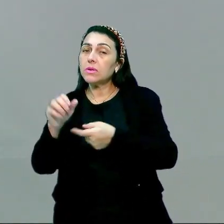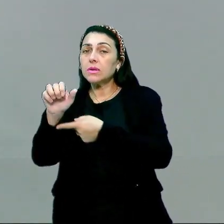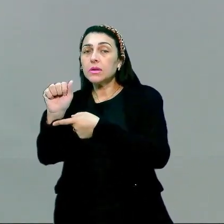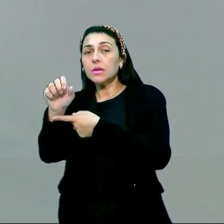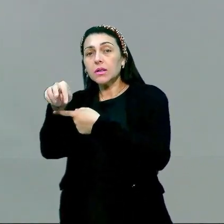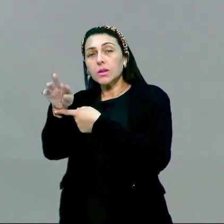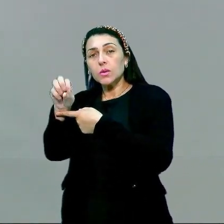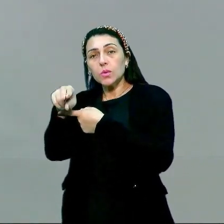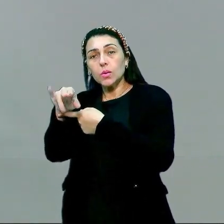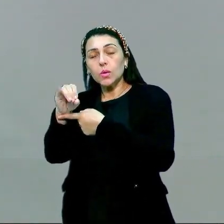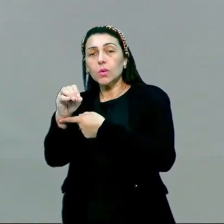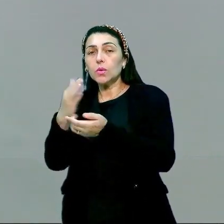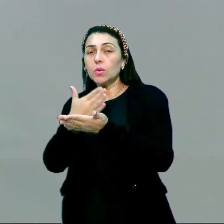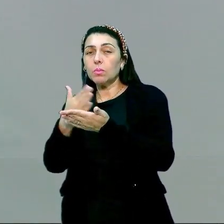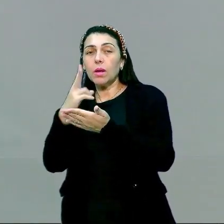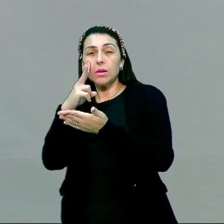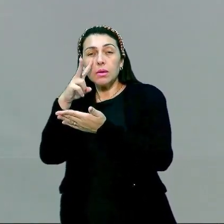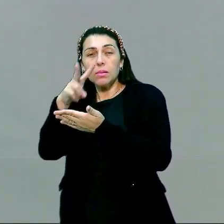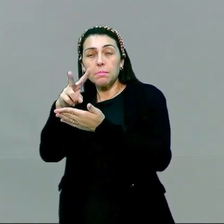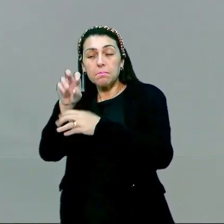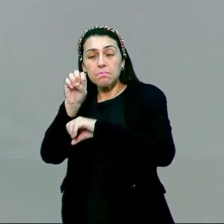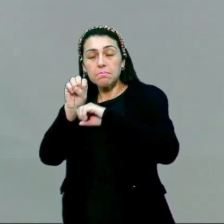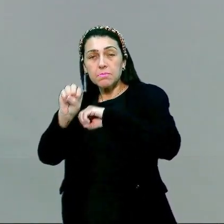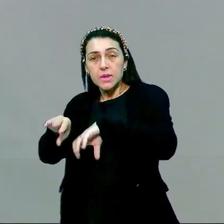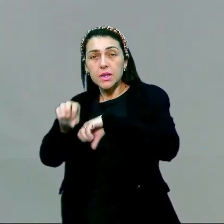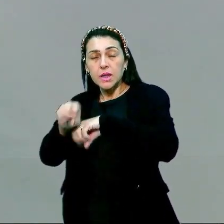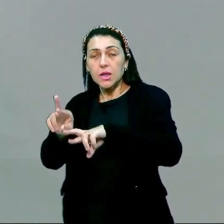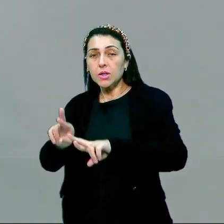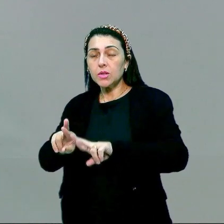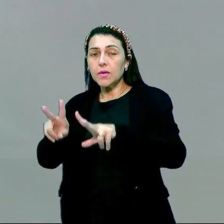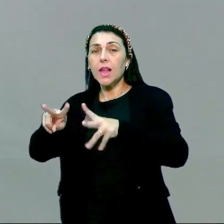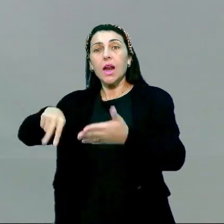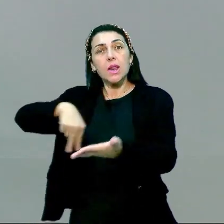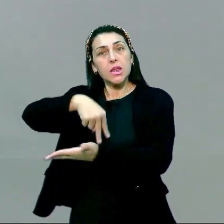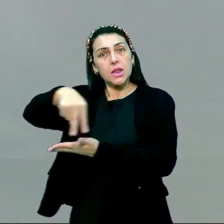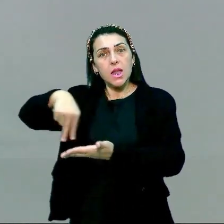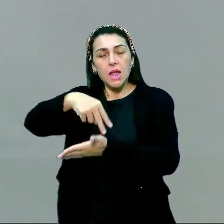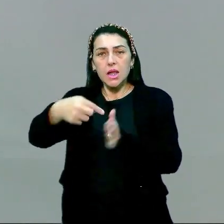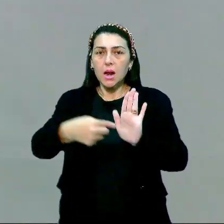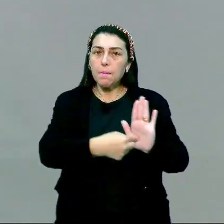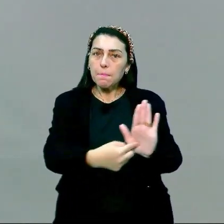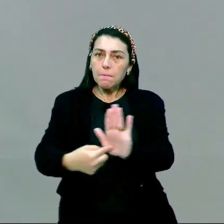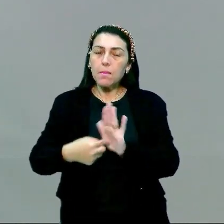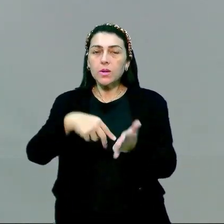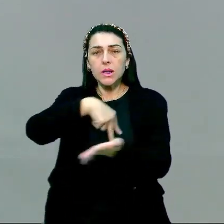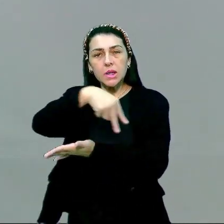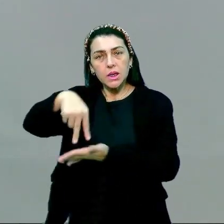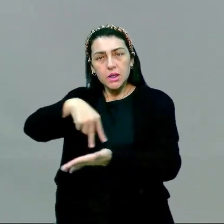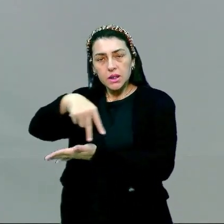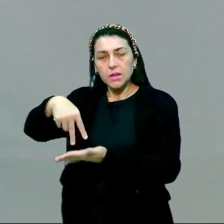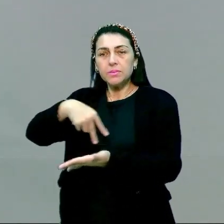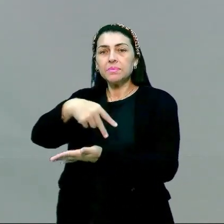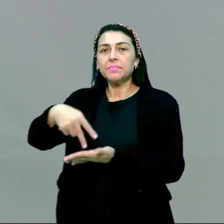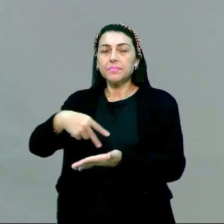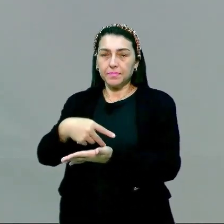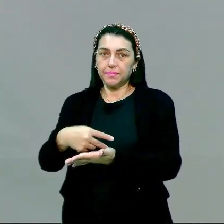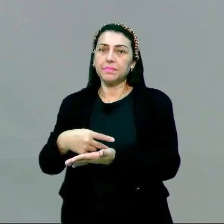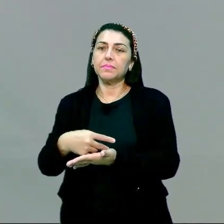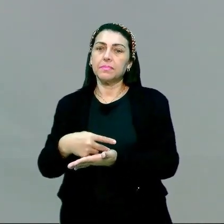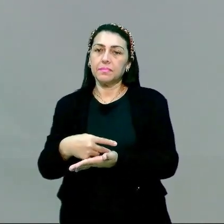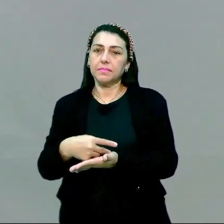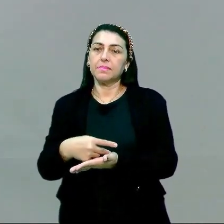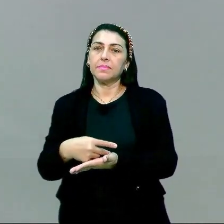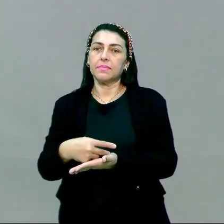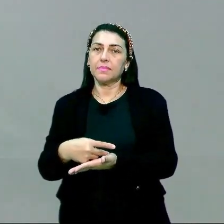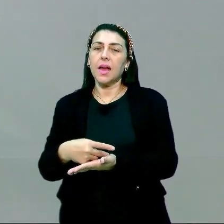começa a passar uma visão diferente para os alunos? Quando ele dança, né, ele mostra para os alunos a dança em si, né, que é uma dança